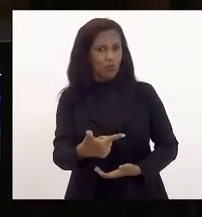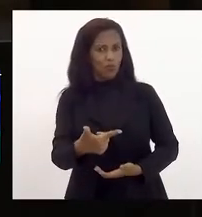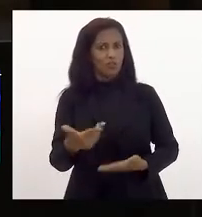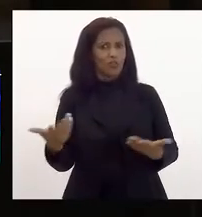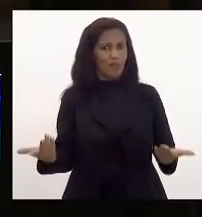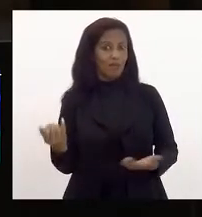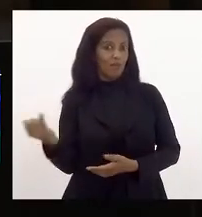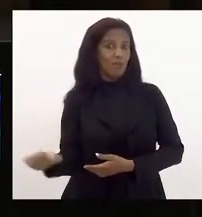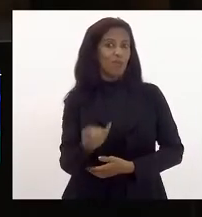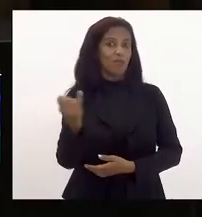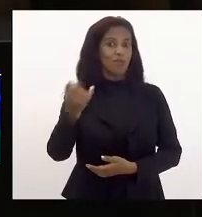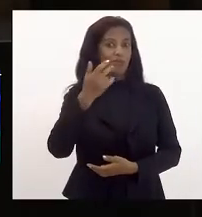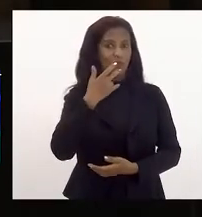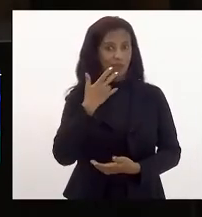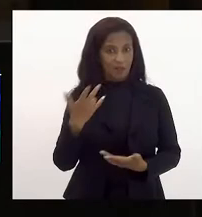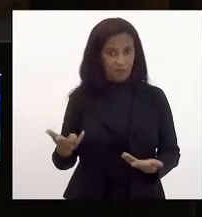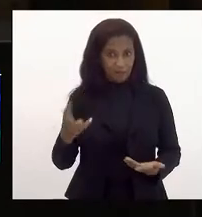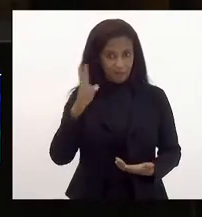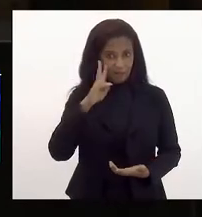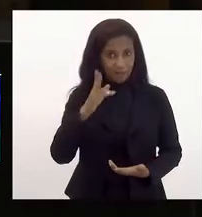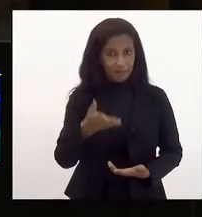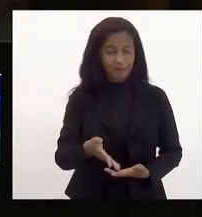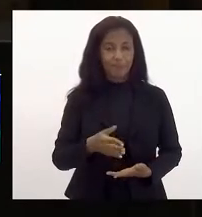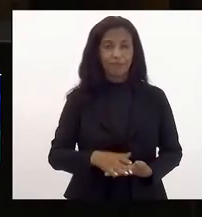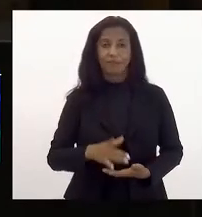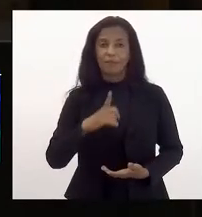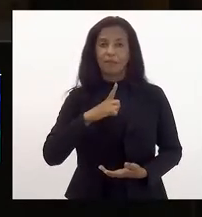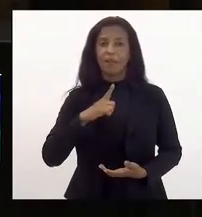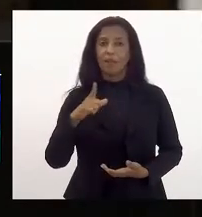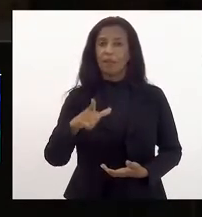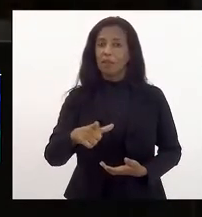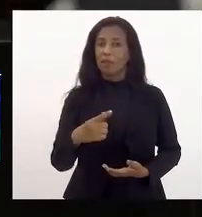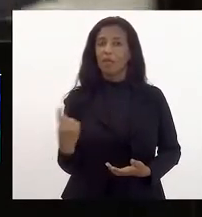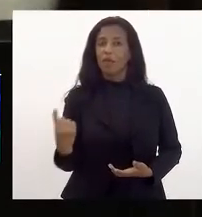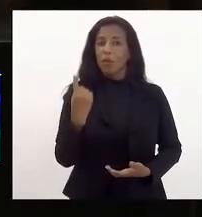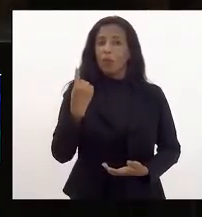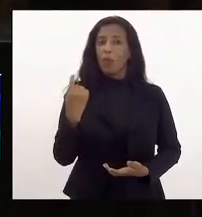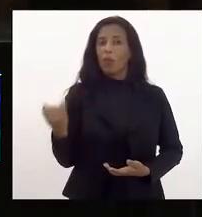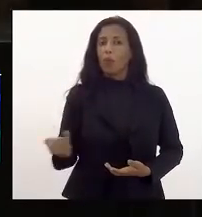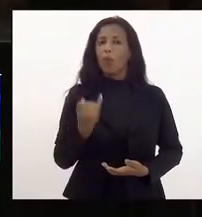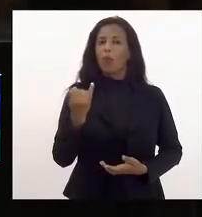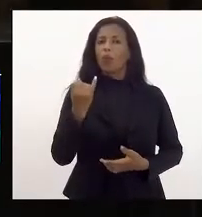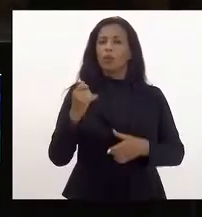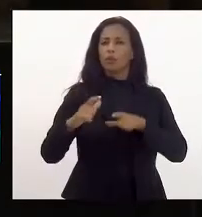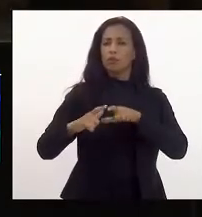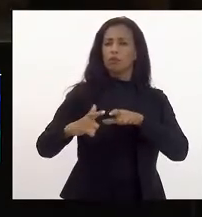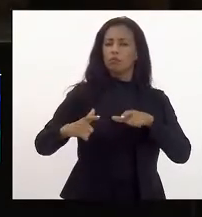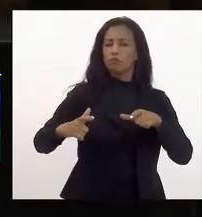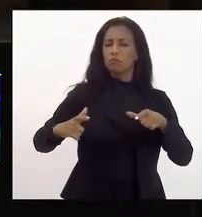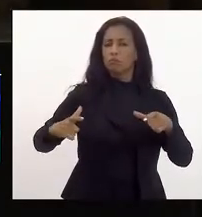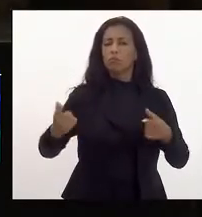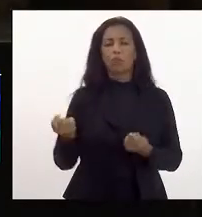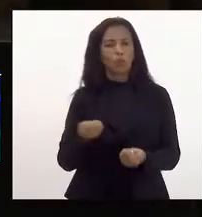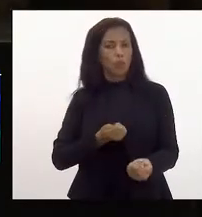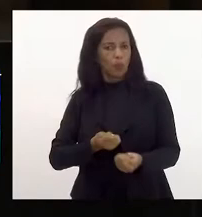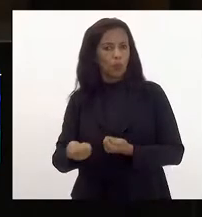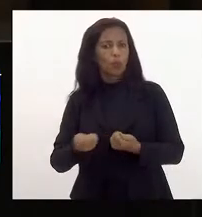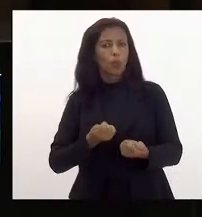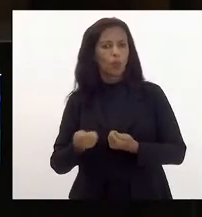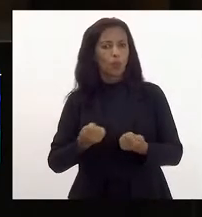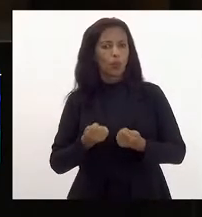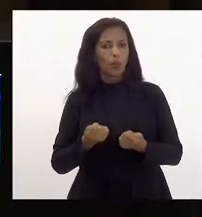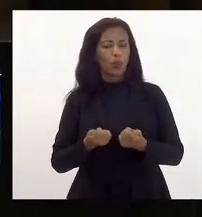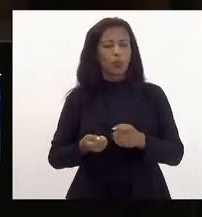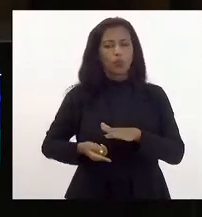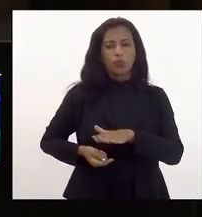salientar aqui que a gente teve um indutor importante do crescimento econômico os